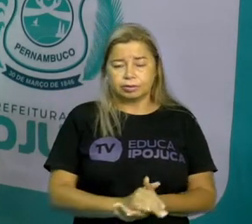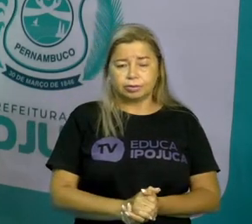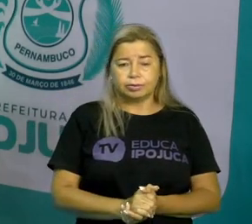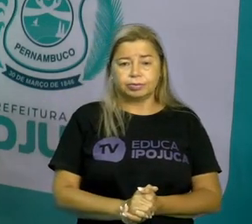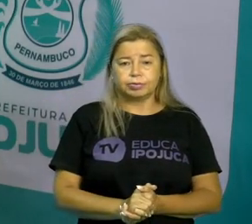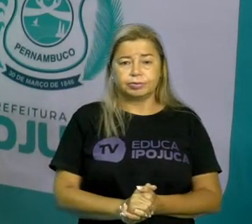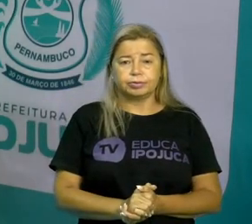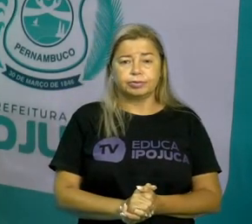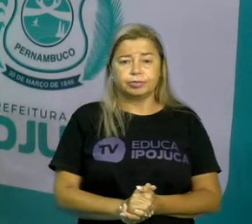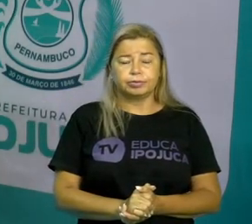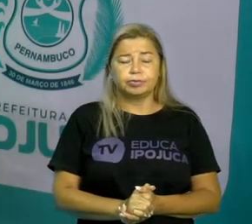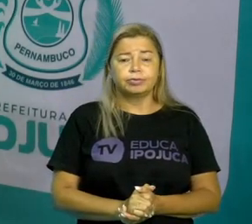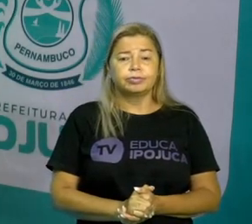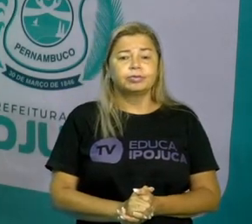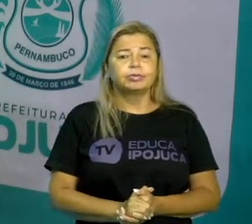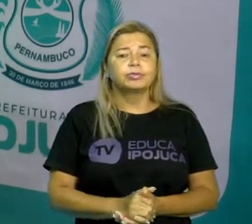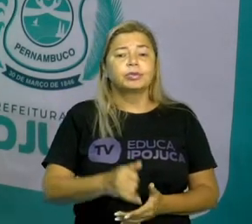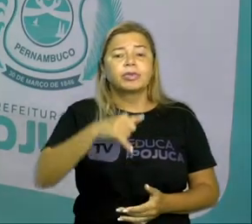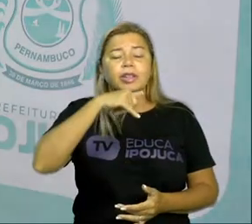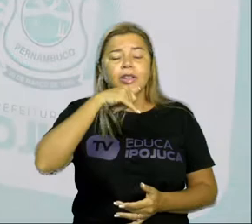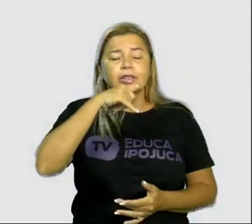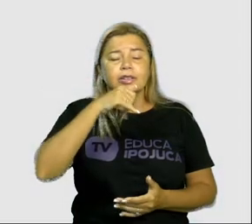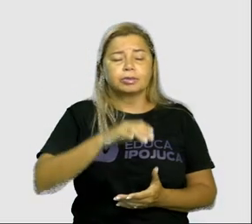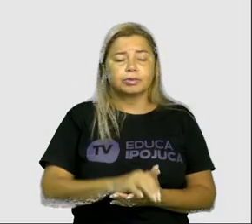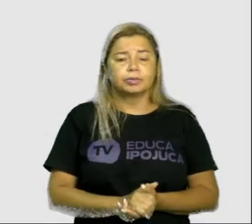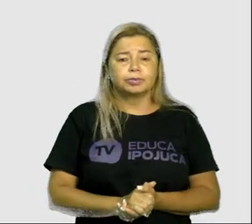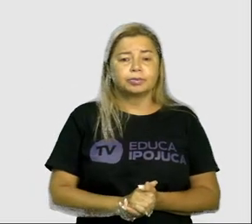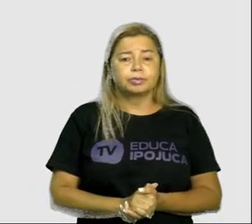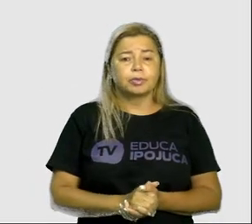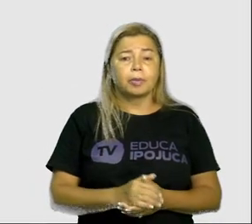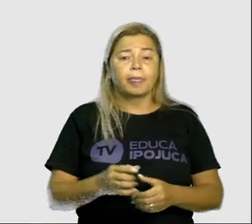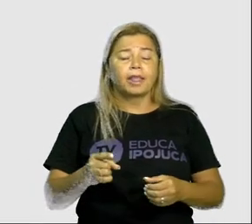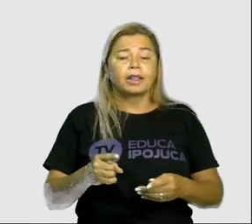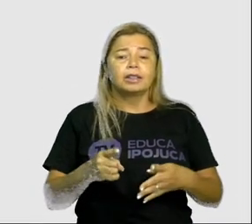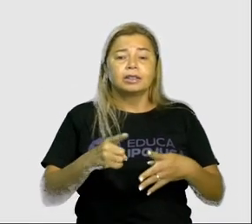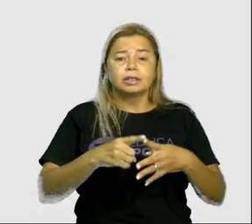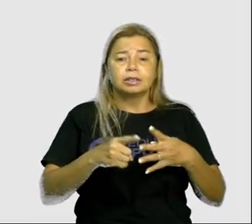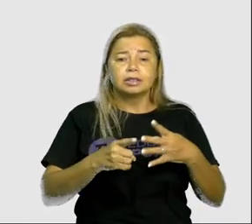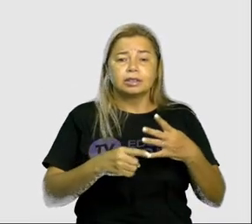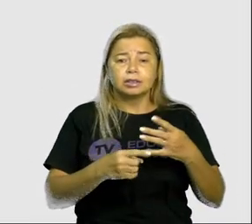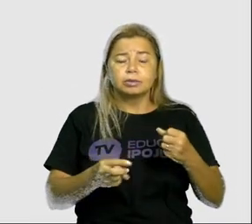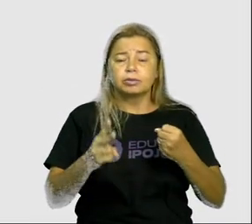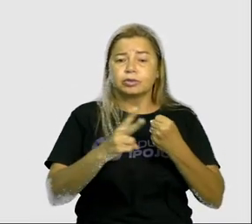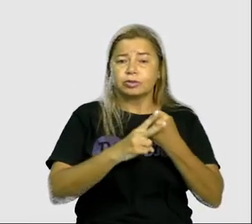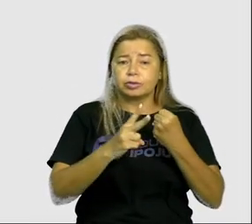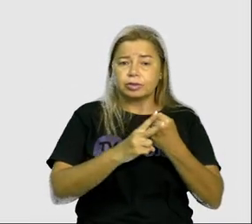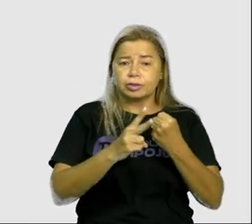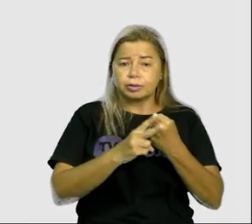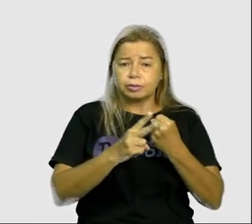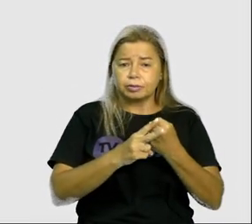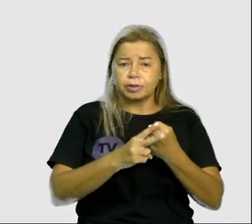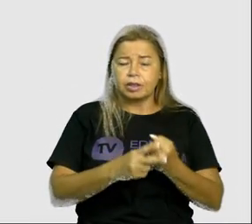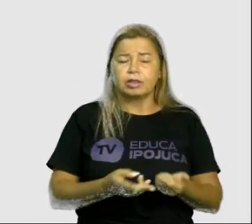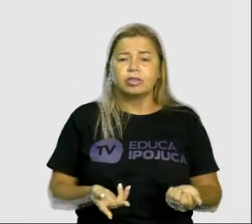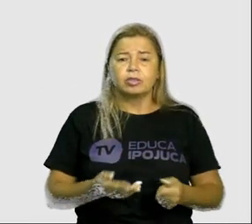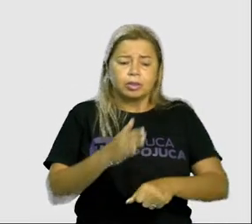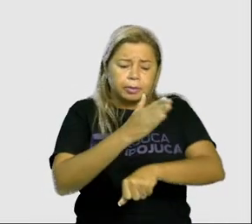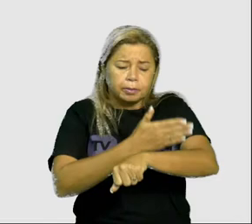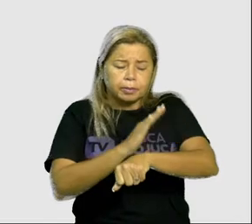E aqui a gente tem assim Tempos verbais São os momentos em que A ação se passa Por exemplo